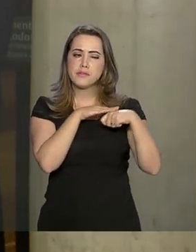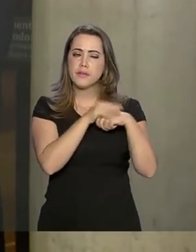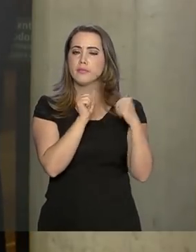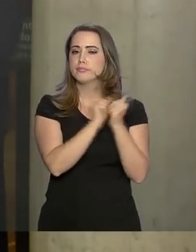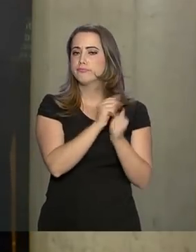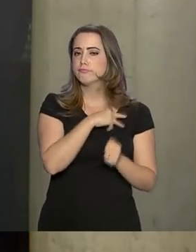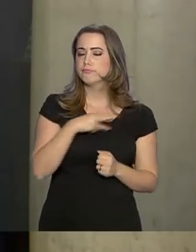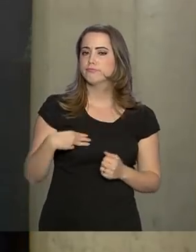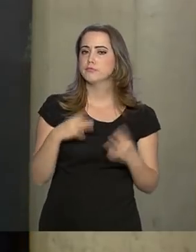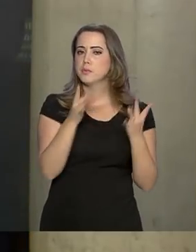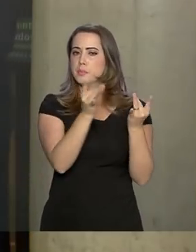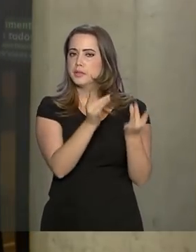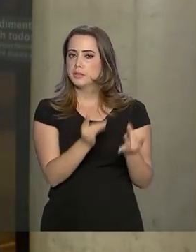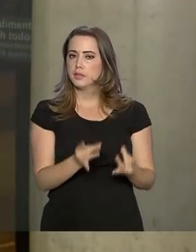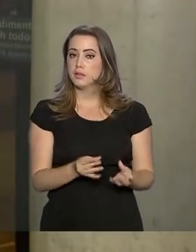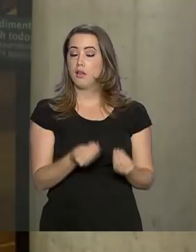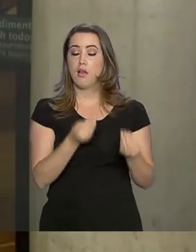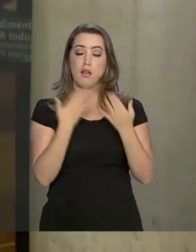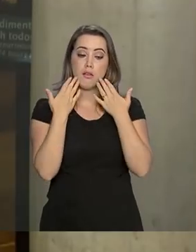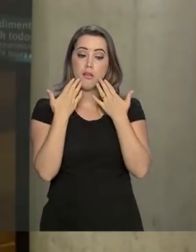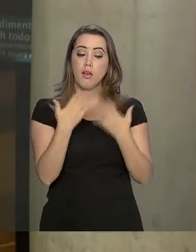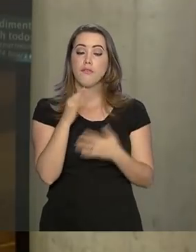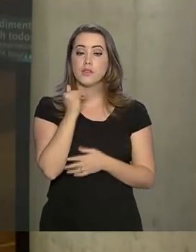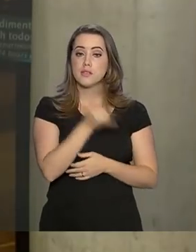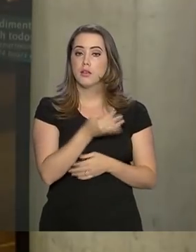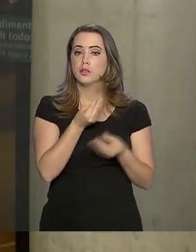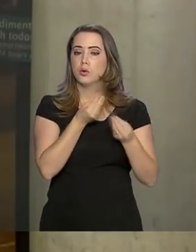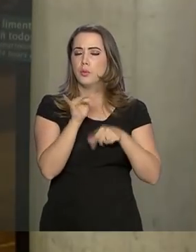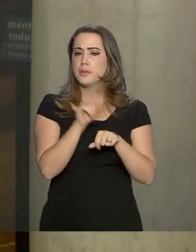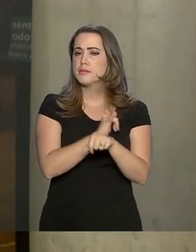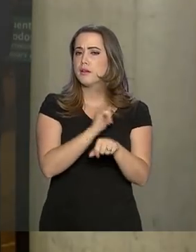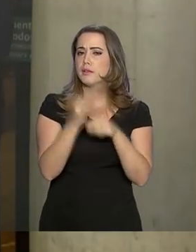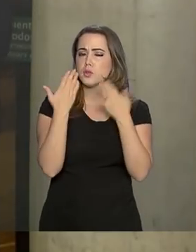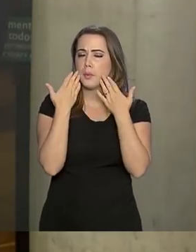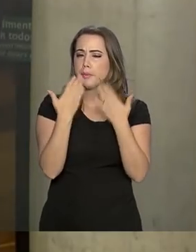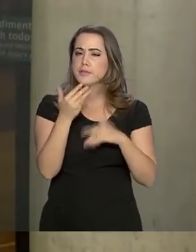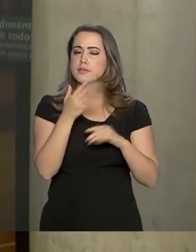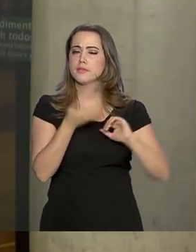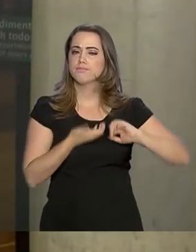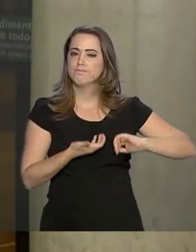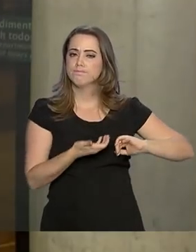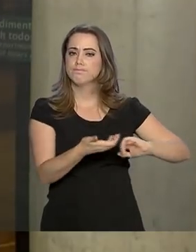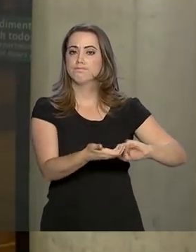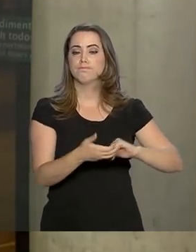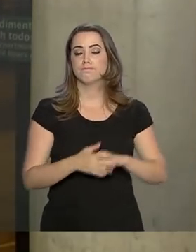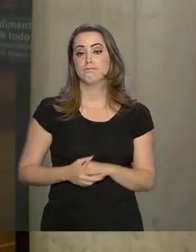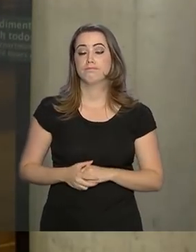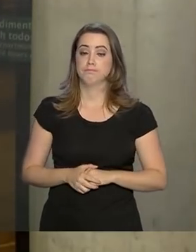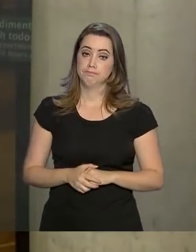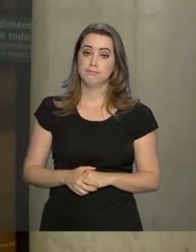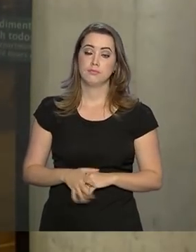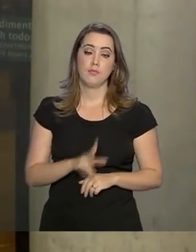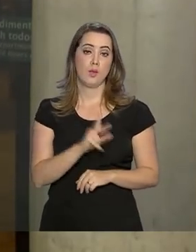projetos e desenhar a estratégia para a apresentação da proposta no Congresso Nacional.